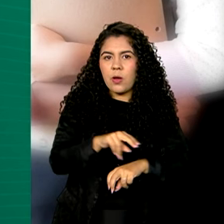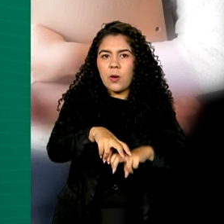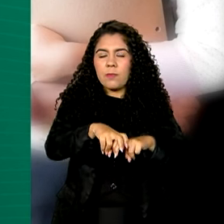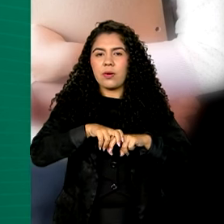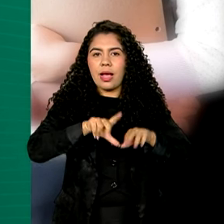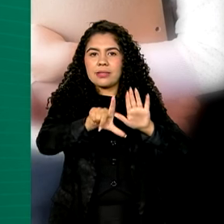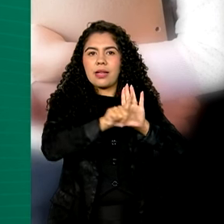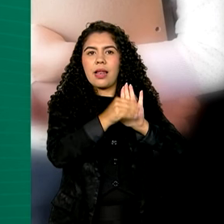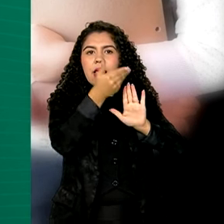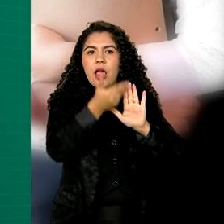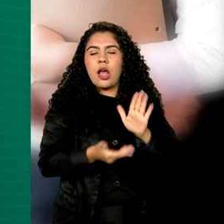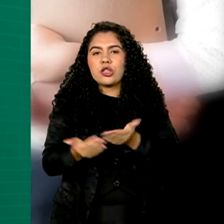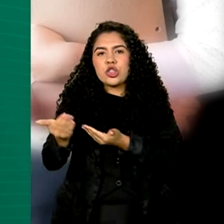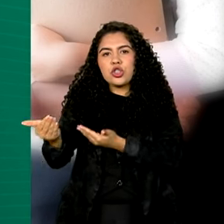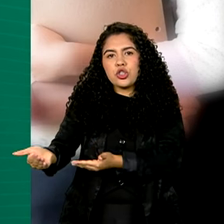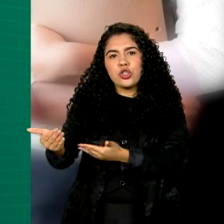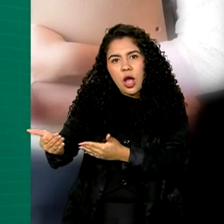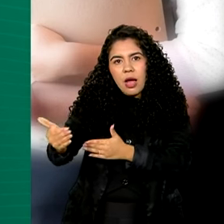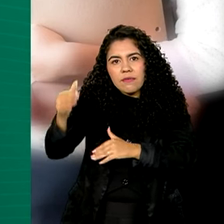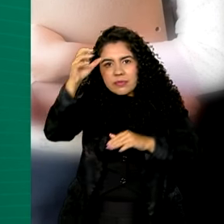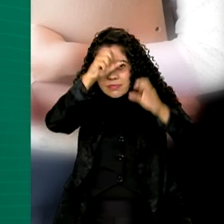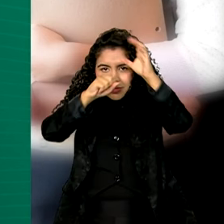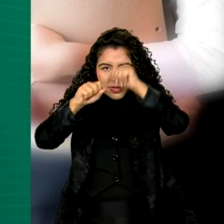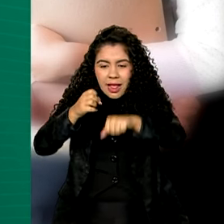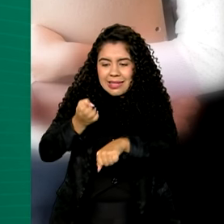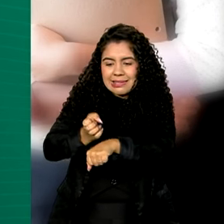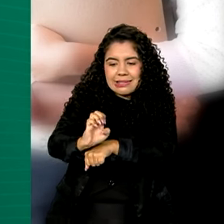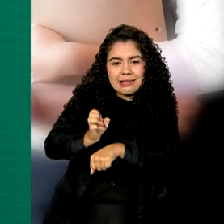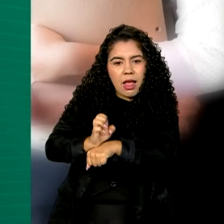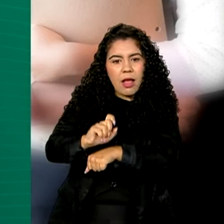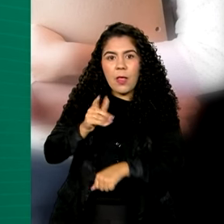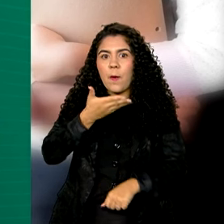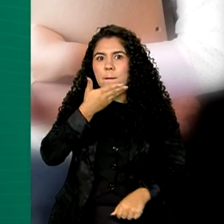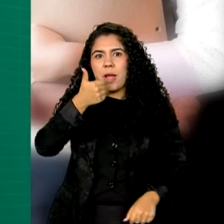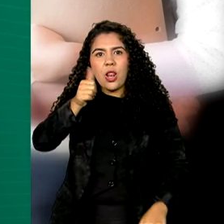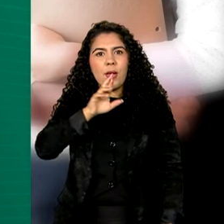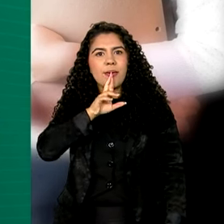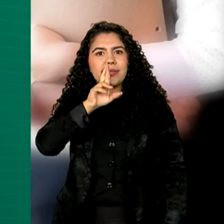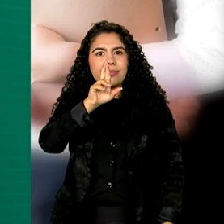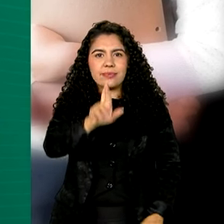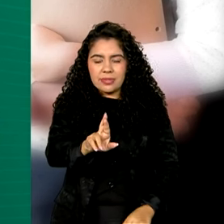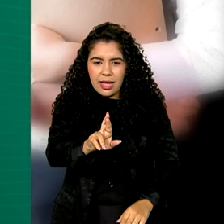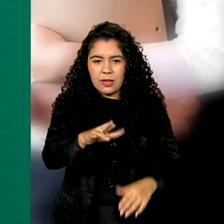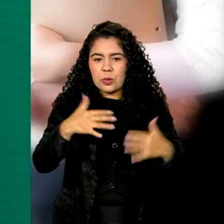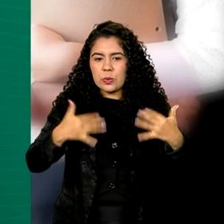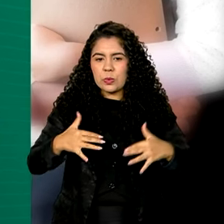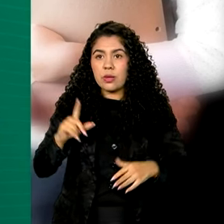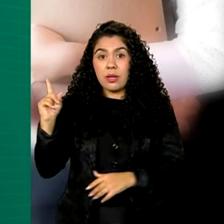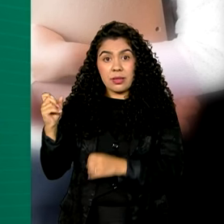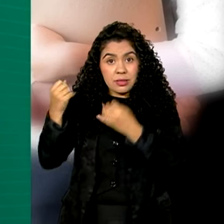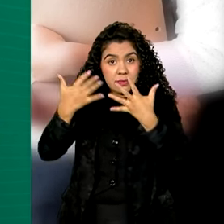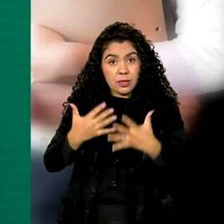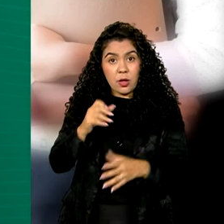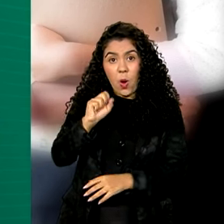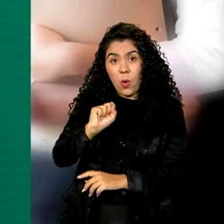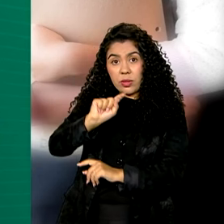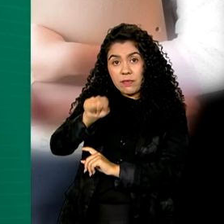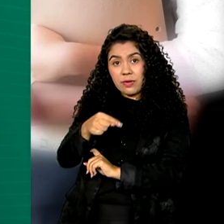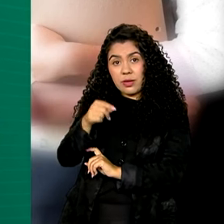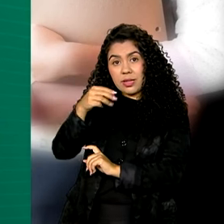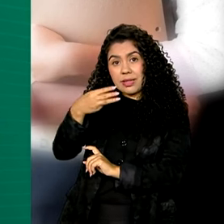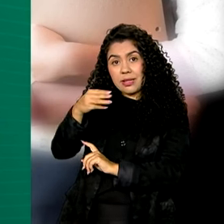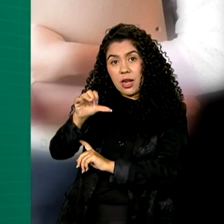Jovem Aprendiz. É o melhor resultado da história para o semestre. Um aumento de 8,39%